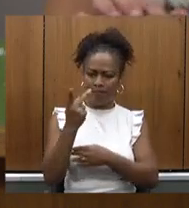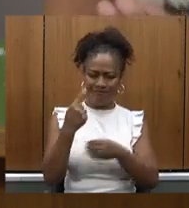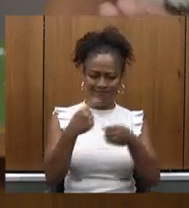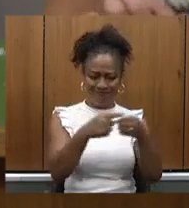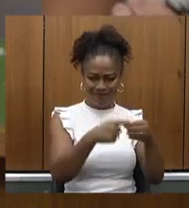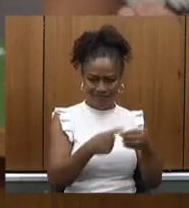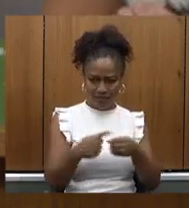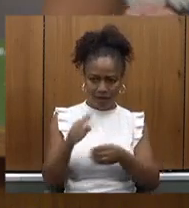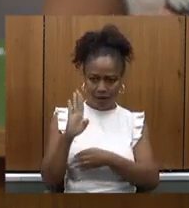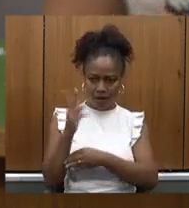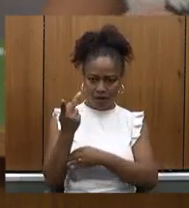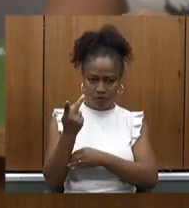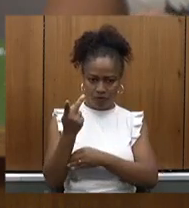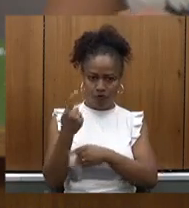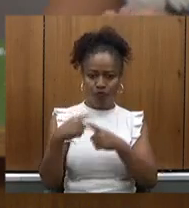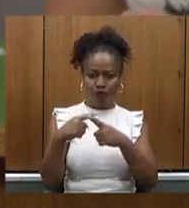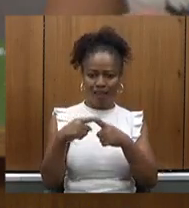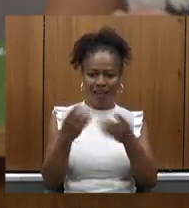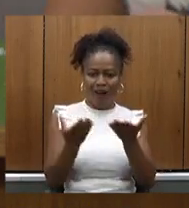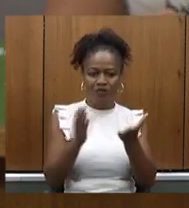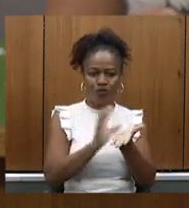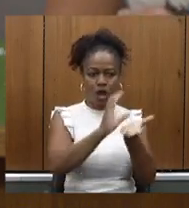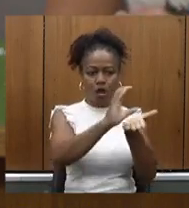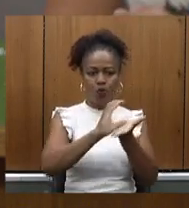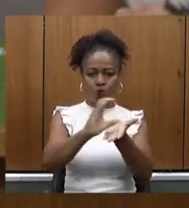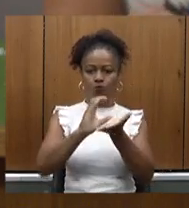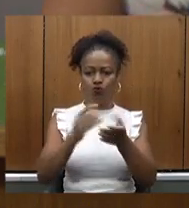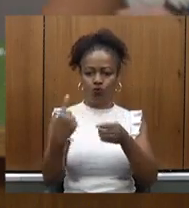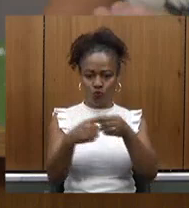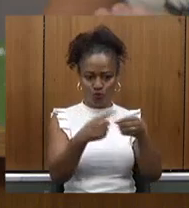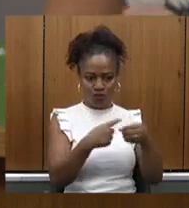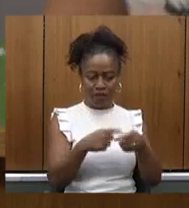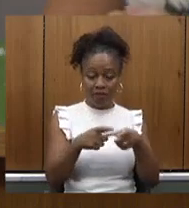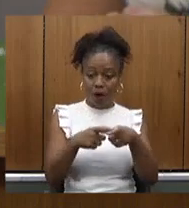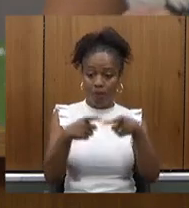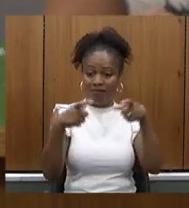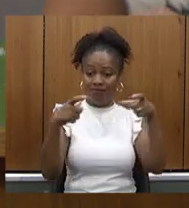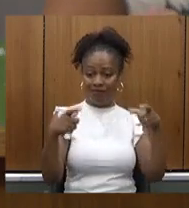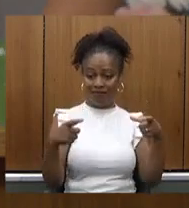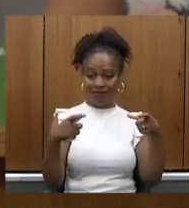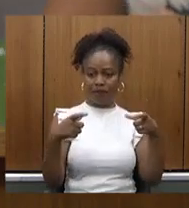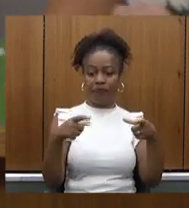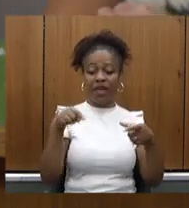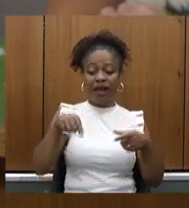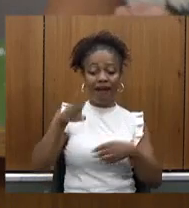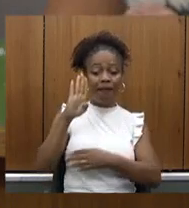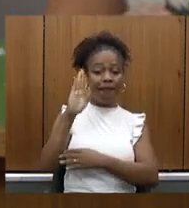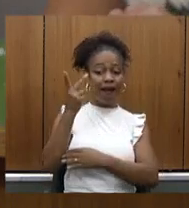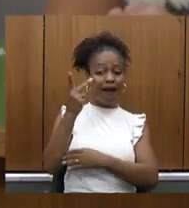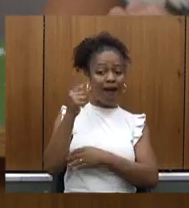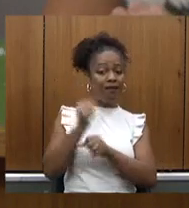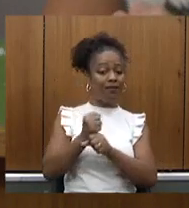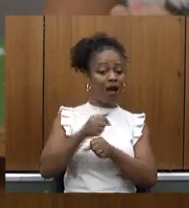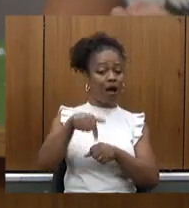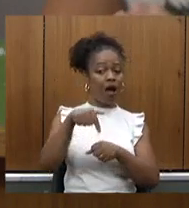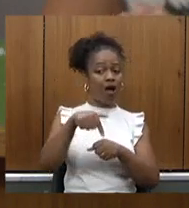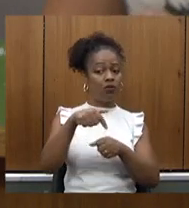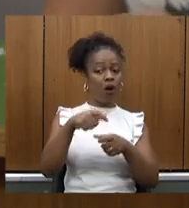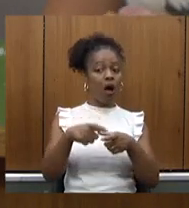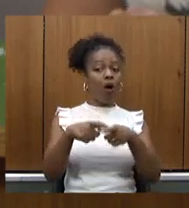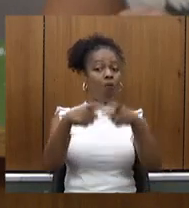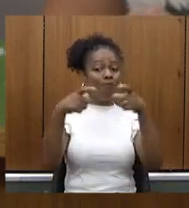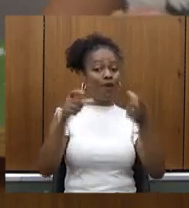aumentadas o recurso agora aos municípios só para vocês entenderem só esse ano o município de Belo Horizonte terá um aumento de vinte e poucos milhões de reais